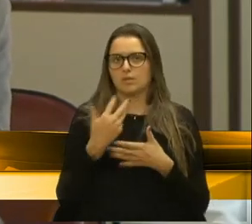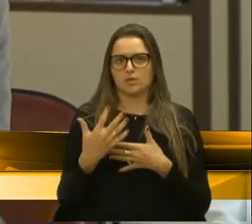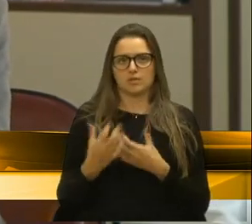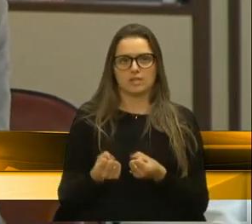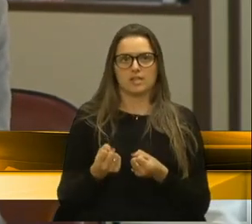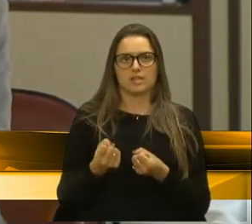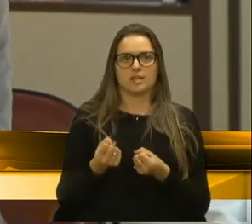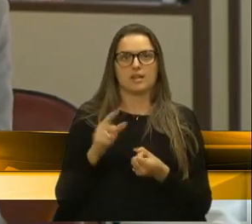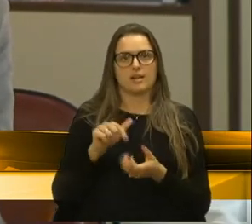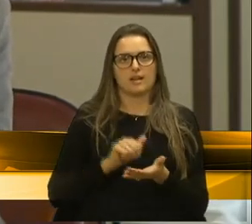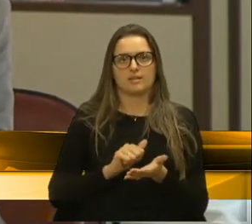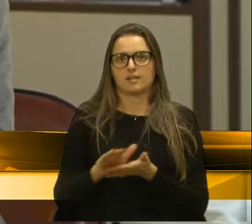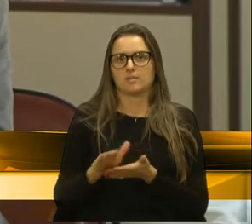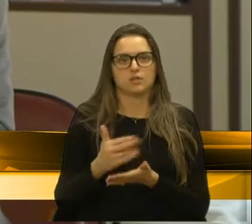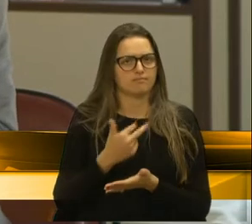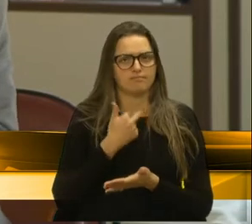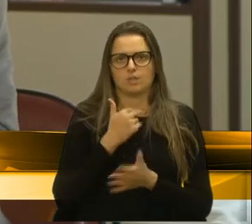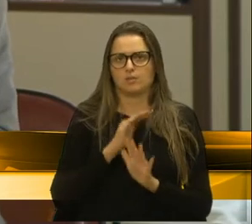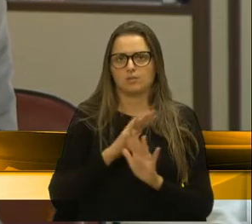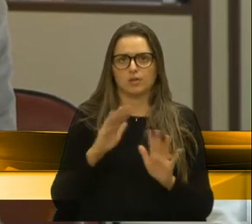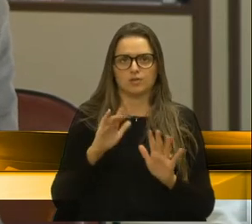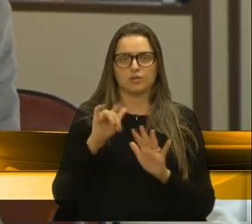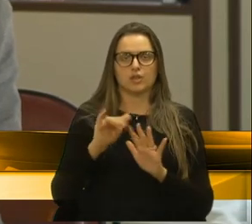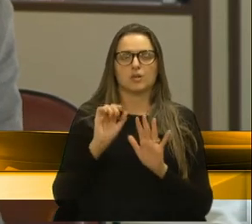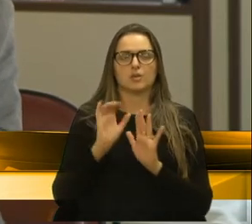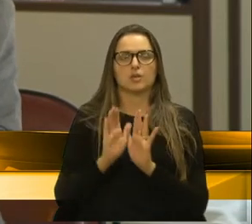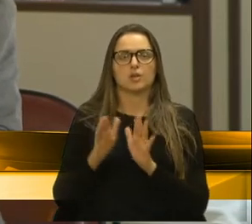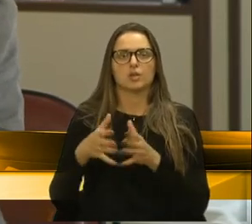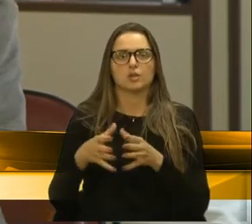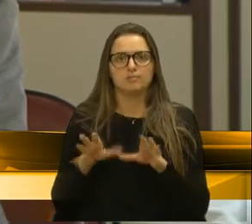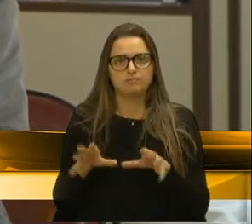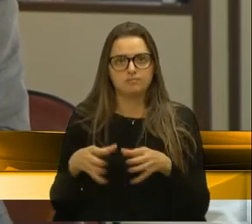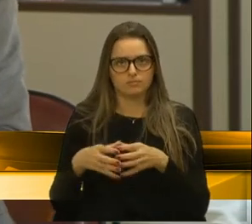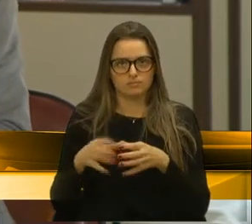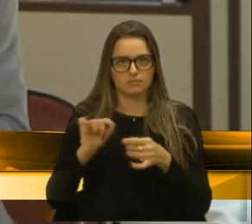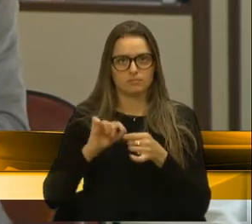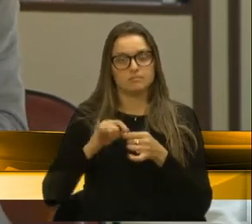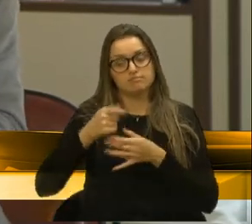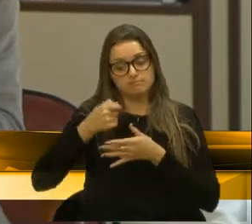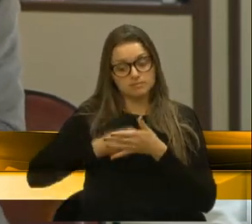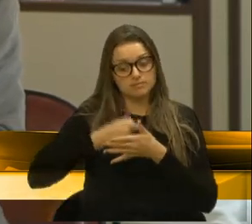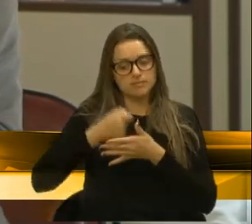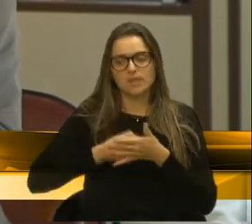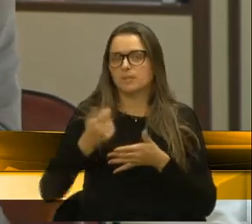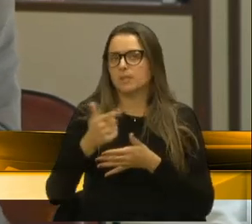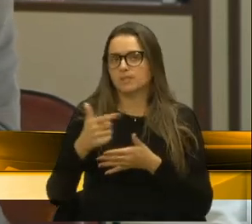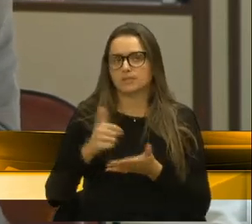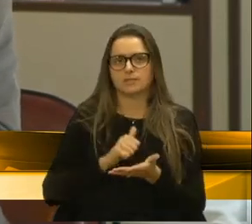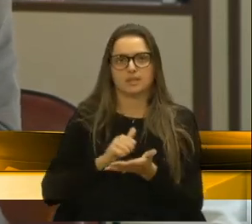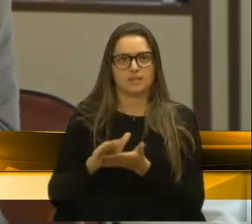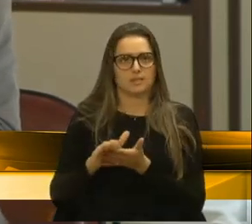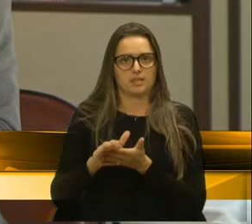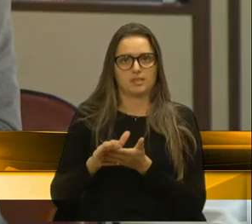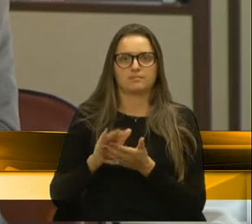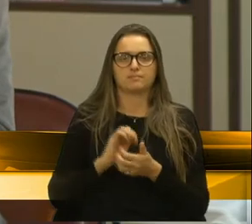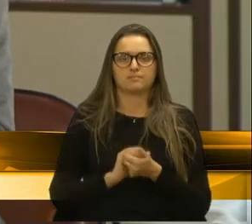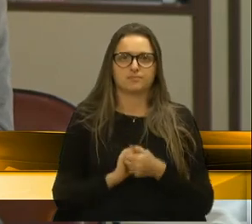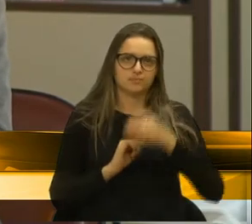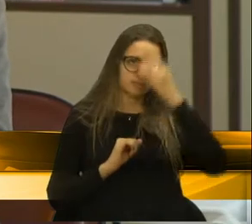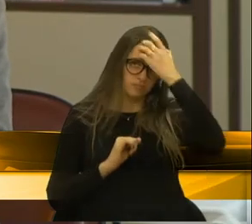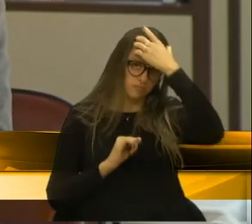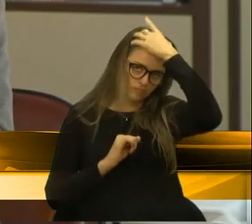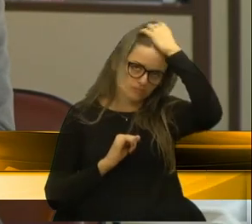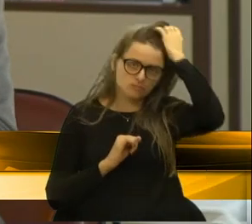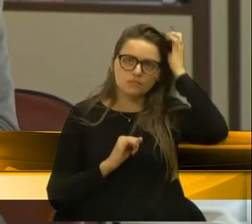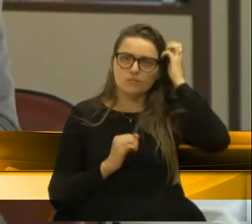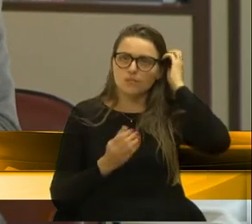demitir. É isso que a Frente Parlamentar tem feito, uma grita, para que não se demita. Muitos daqueles